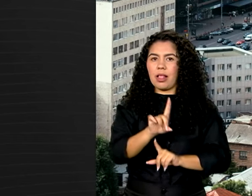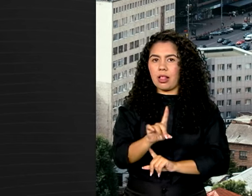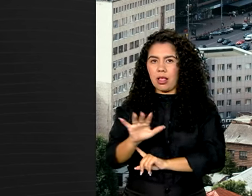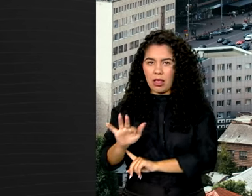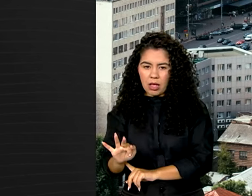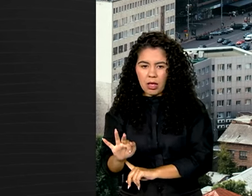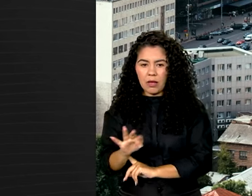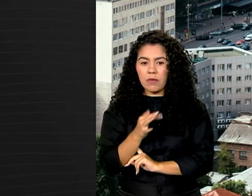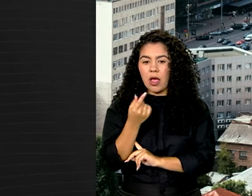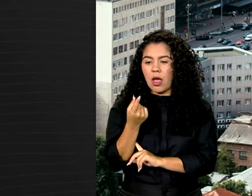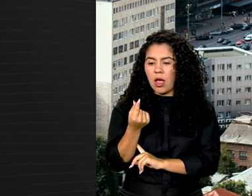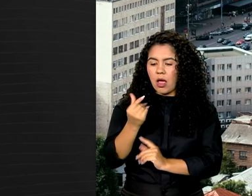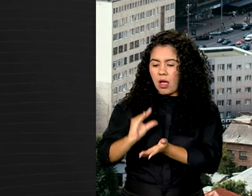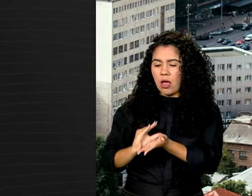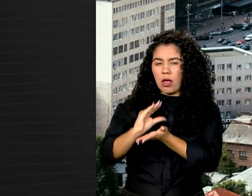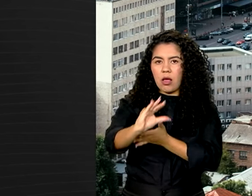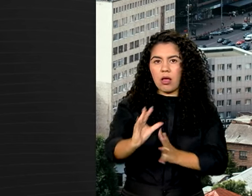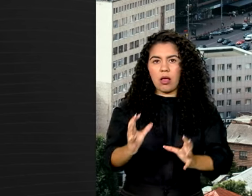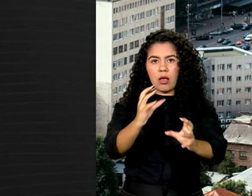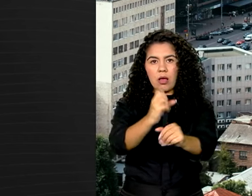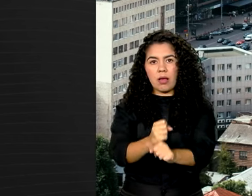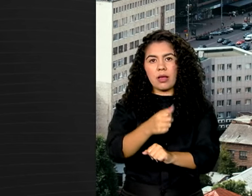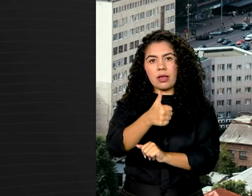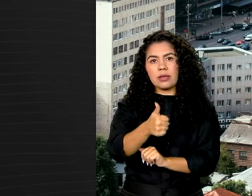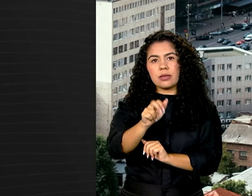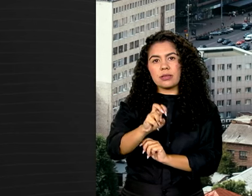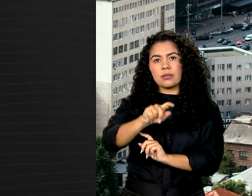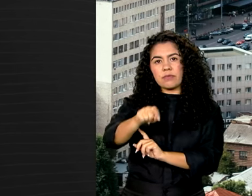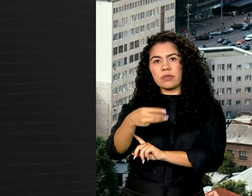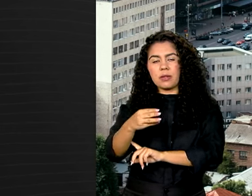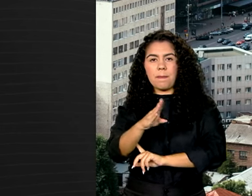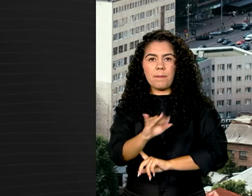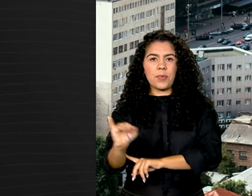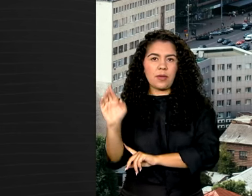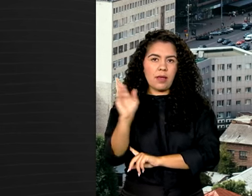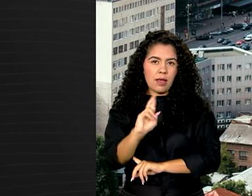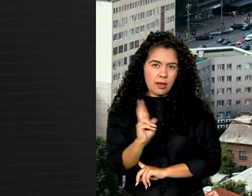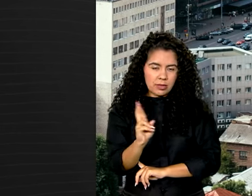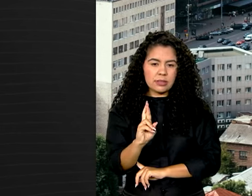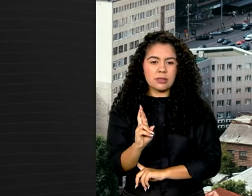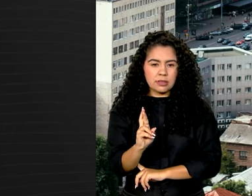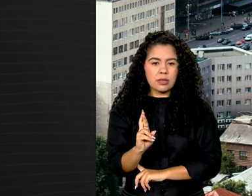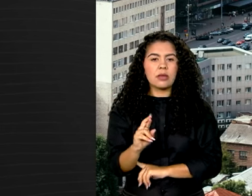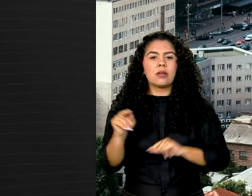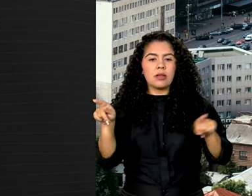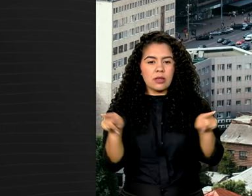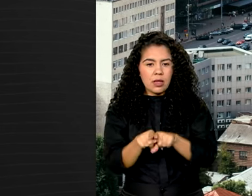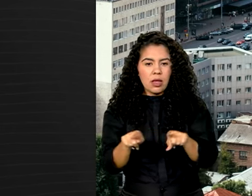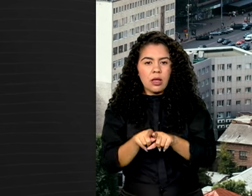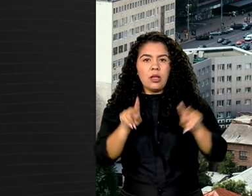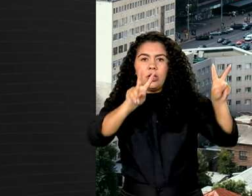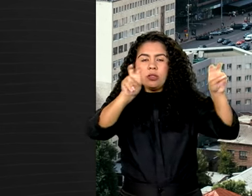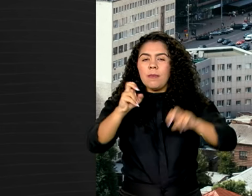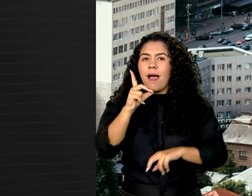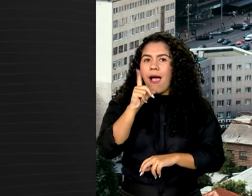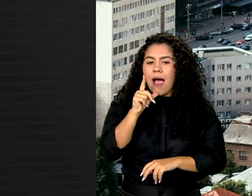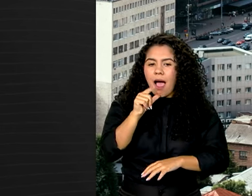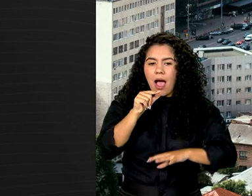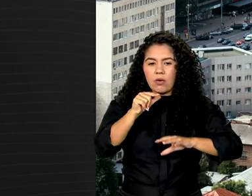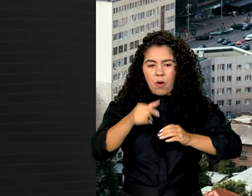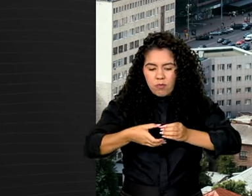Os recursos são de 15,3 bilhões de reais. Para abastecimento de água,